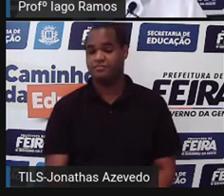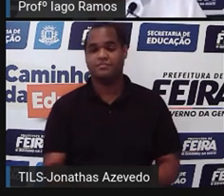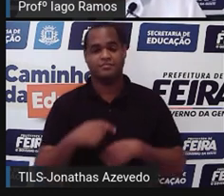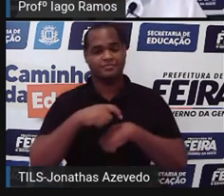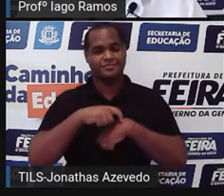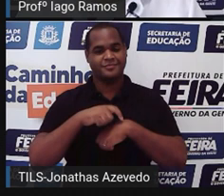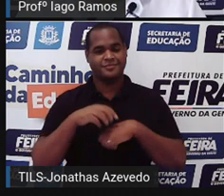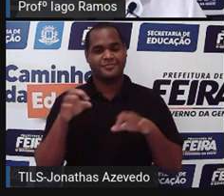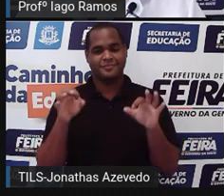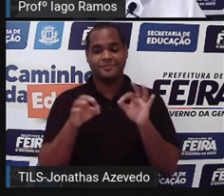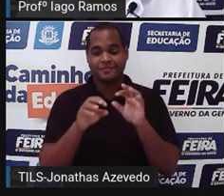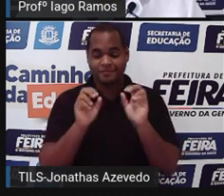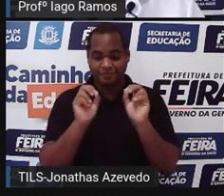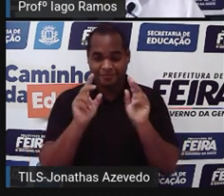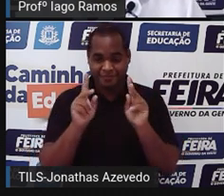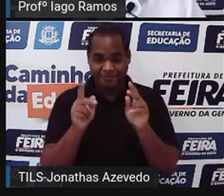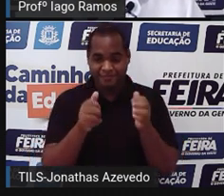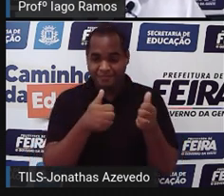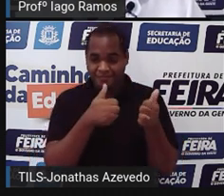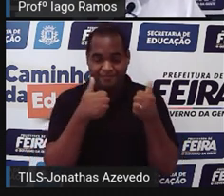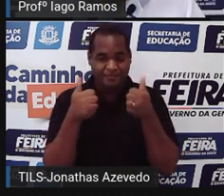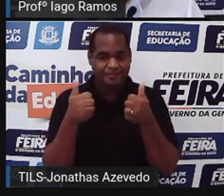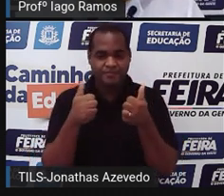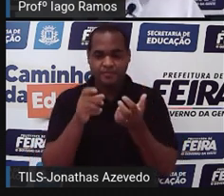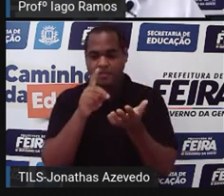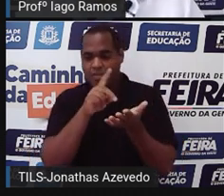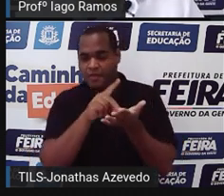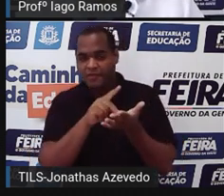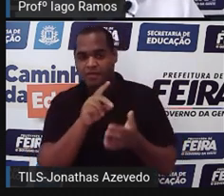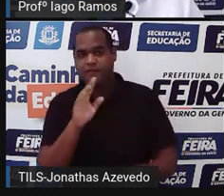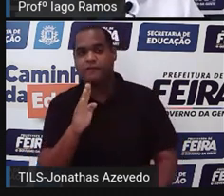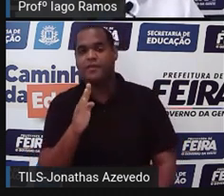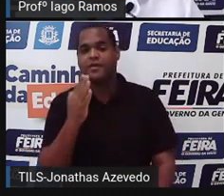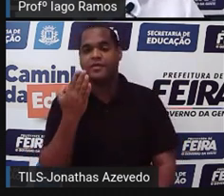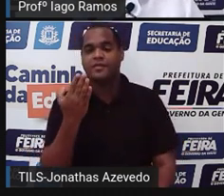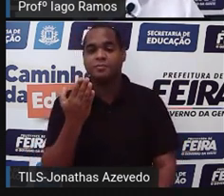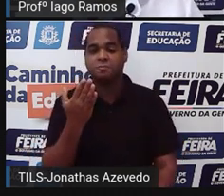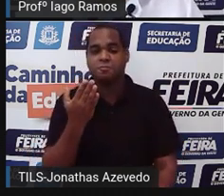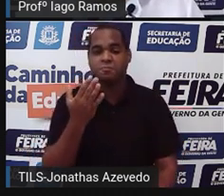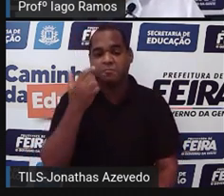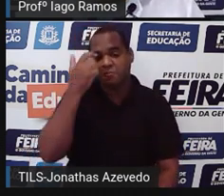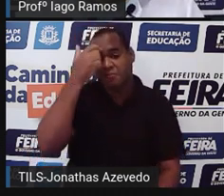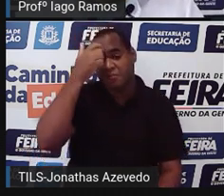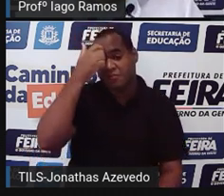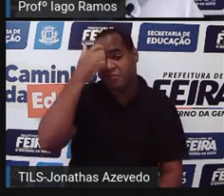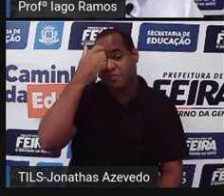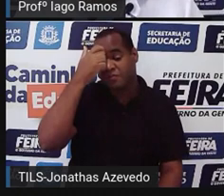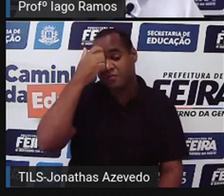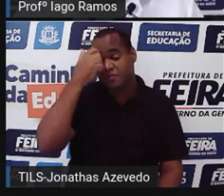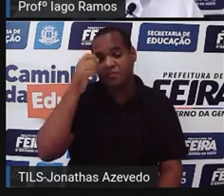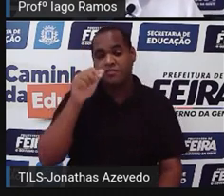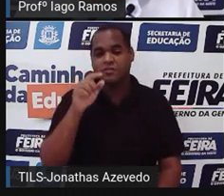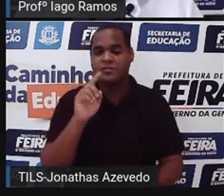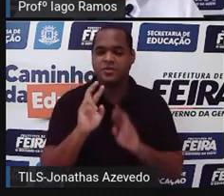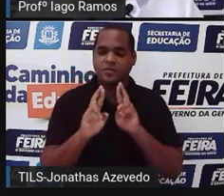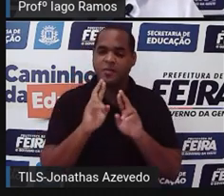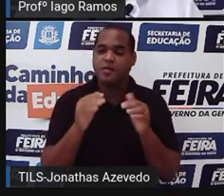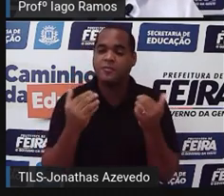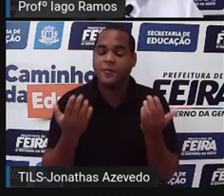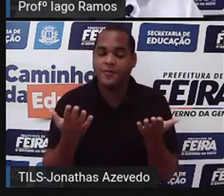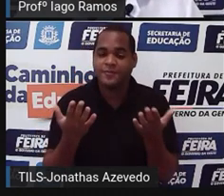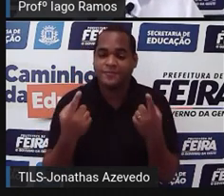Prontinho. E aí? Verdadeiro ou falso? Qual é a sua resposta?